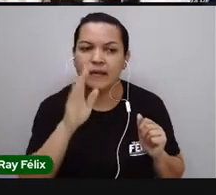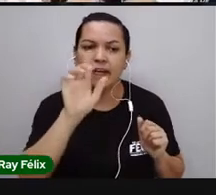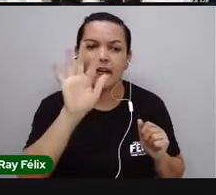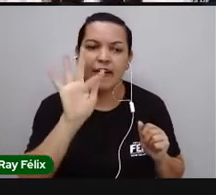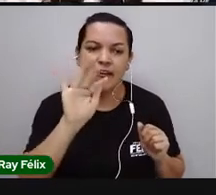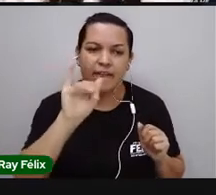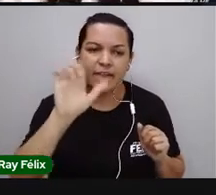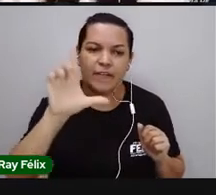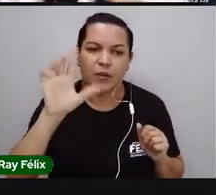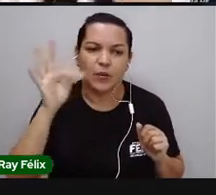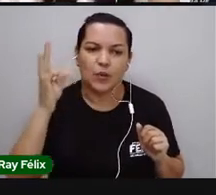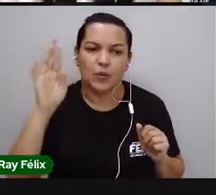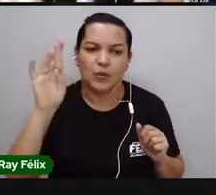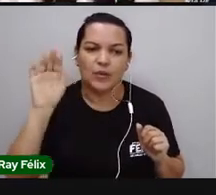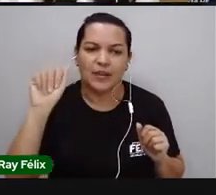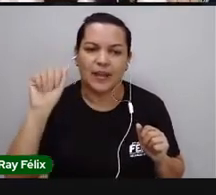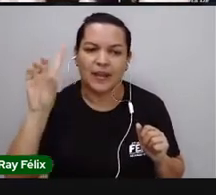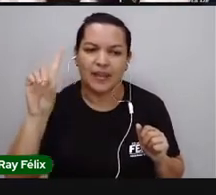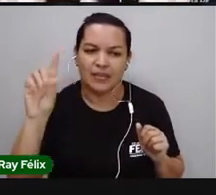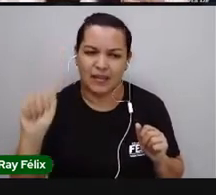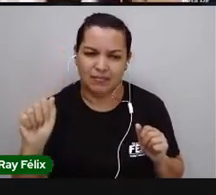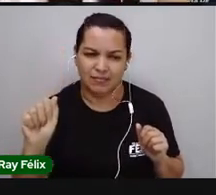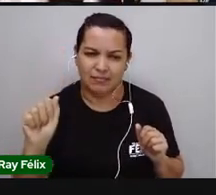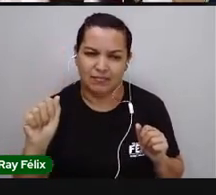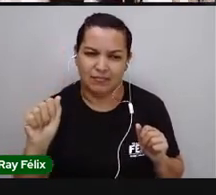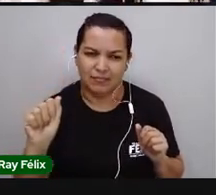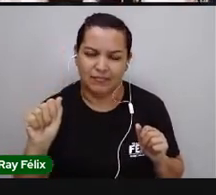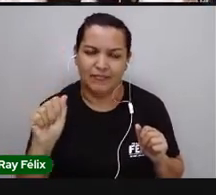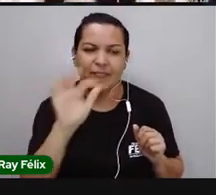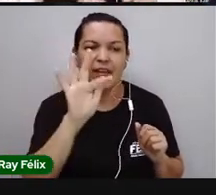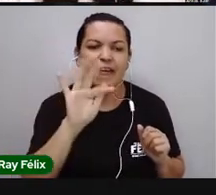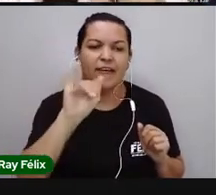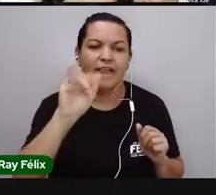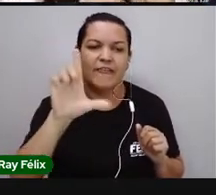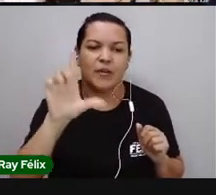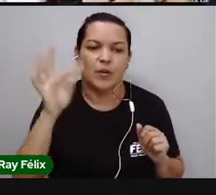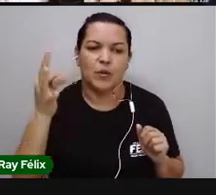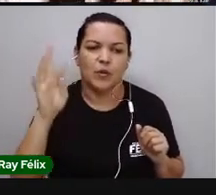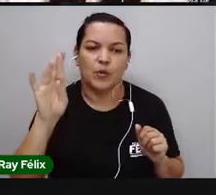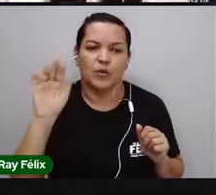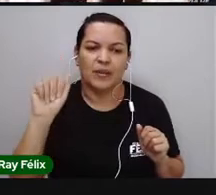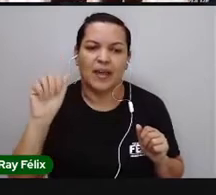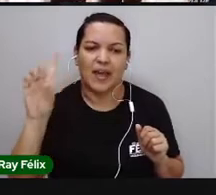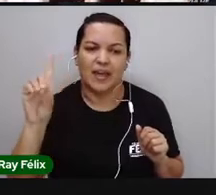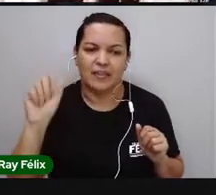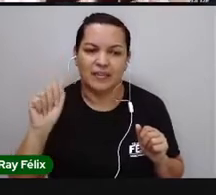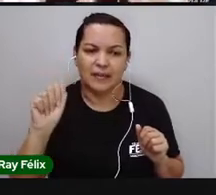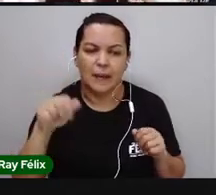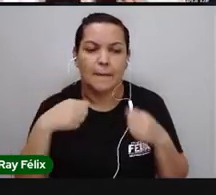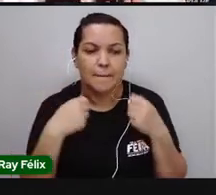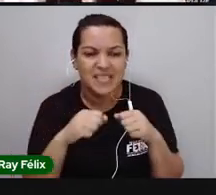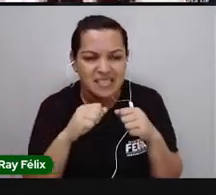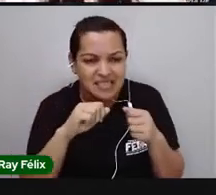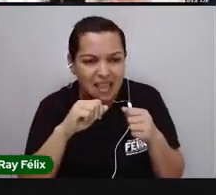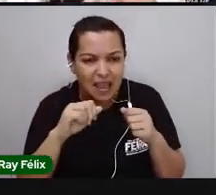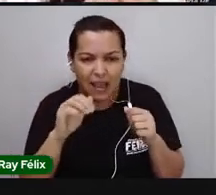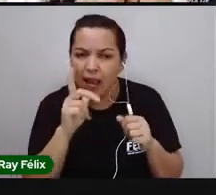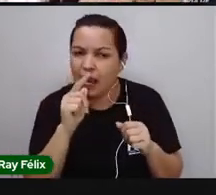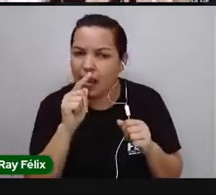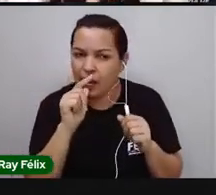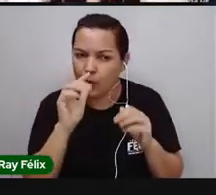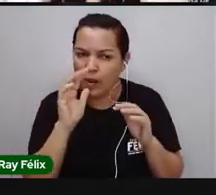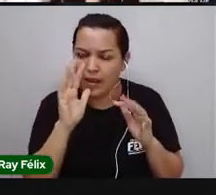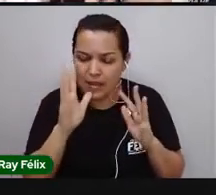Porque, às vezes, se a gente vai beber uma água que ela não foi filtrada, que ela não foi descontaminada, pode ser que